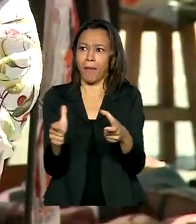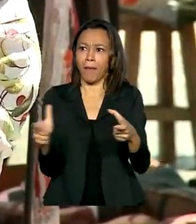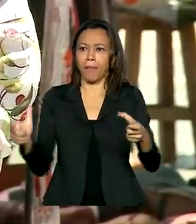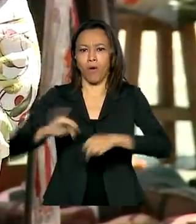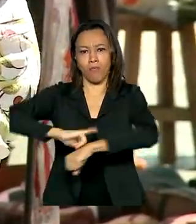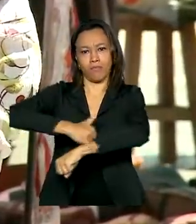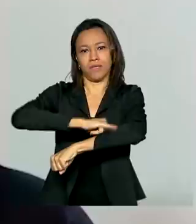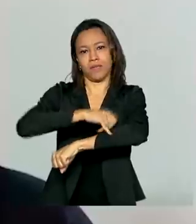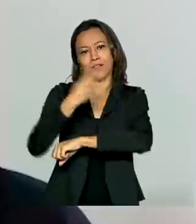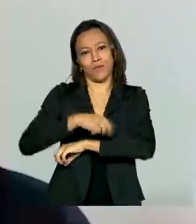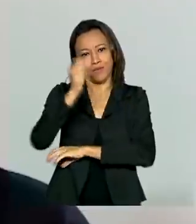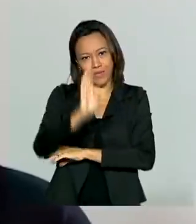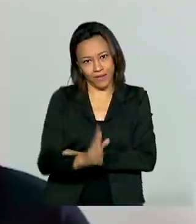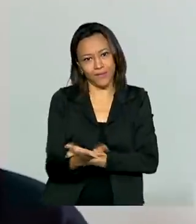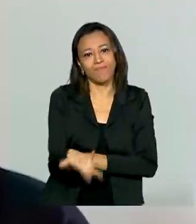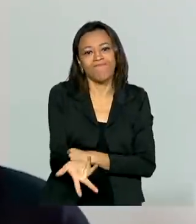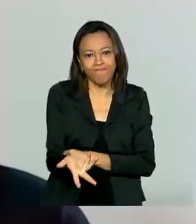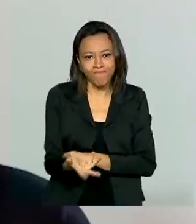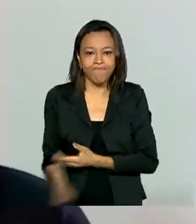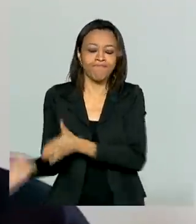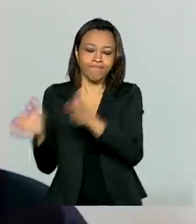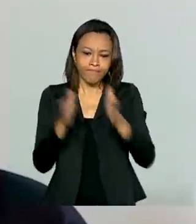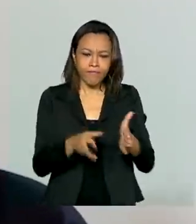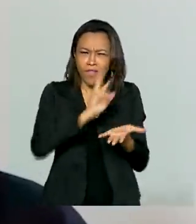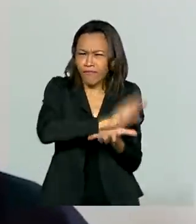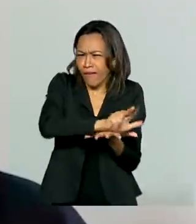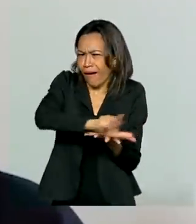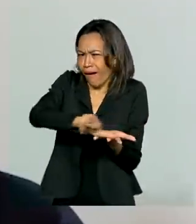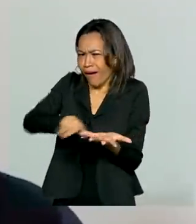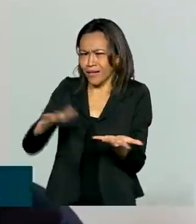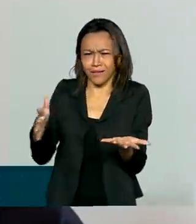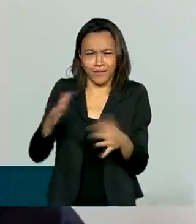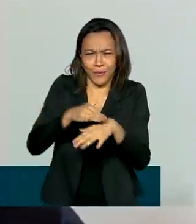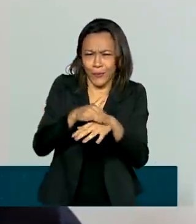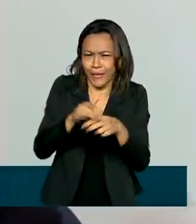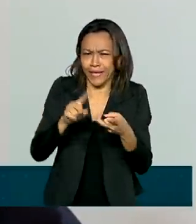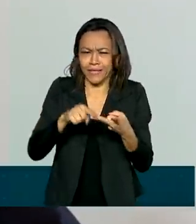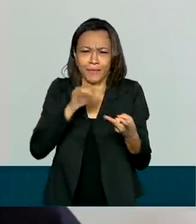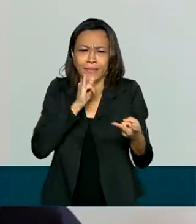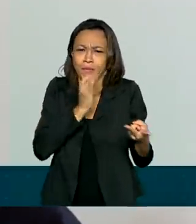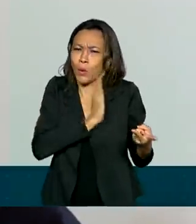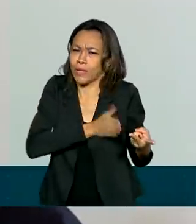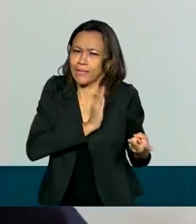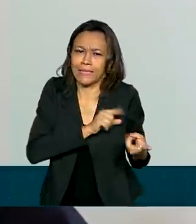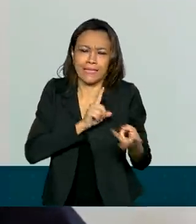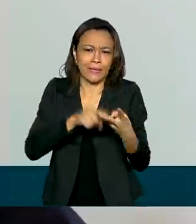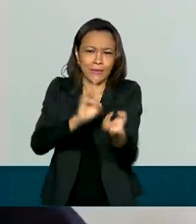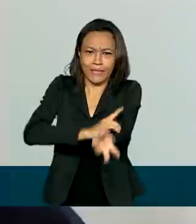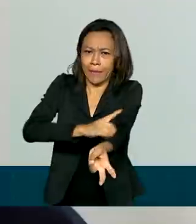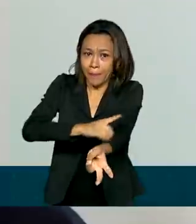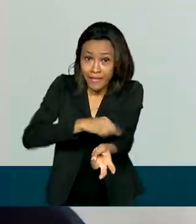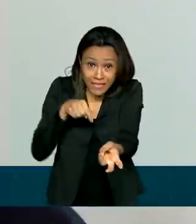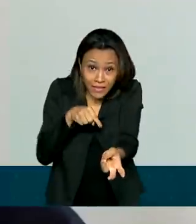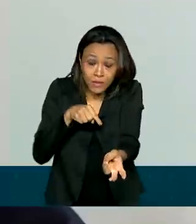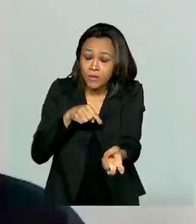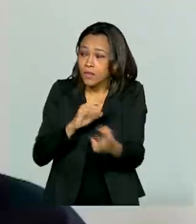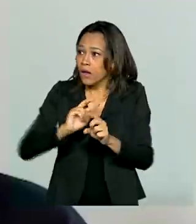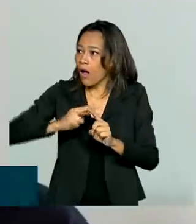obesidade no Brasil. A incidência de várias doenças crônicas, como doenças cardiovasculares e diabetes, aumentam